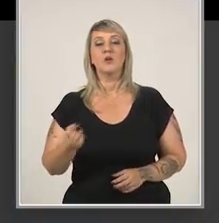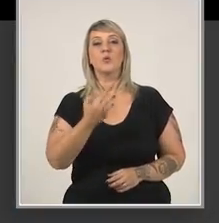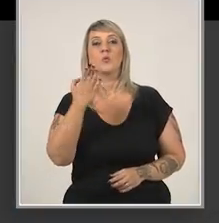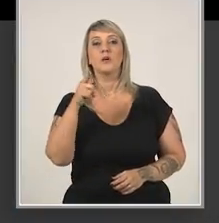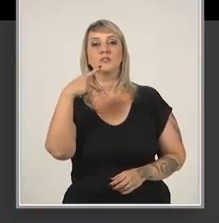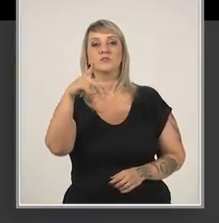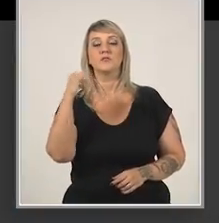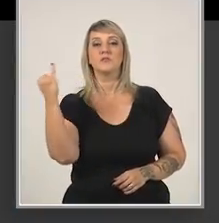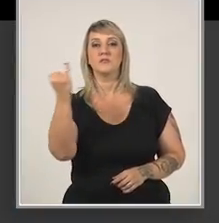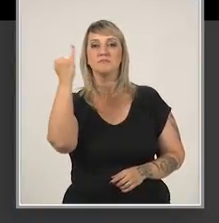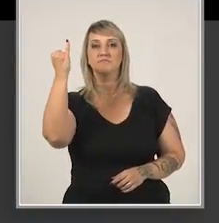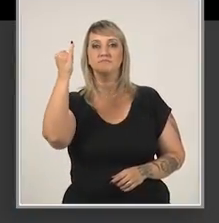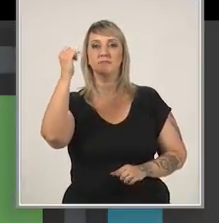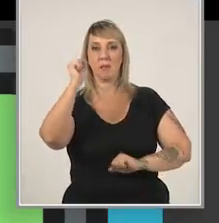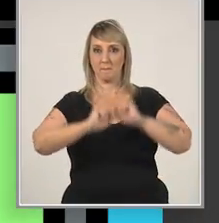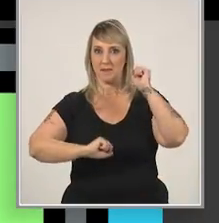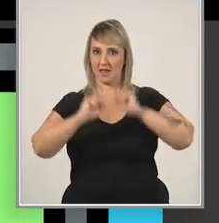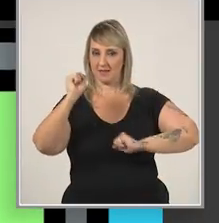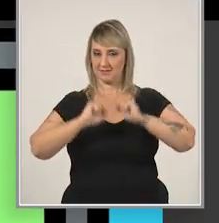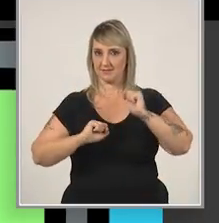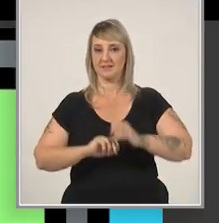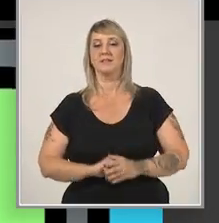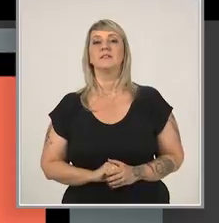Quanto vale a sua empresa?